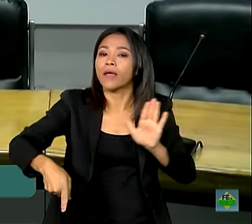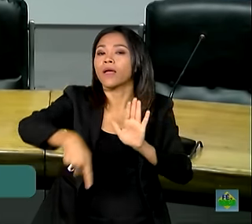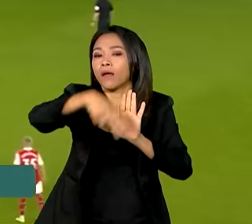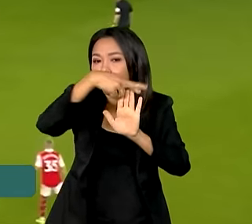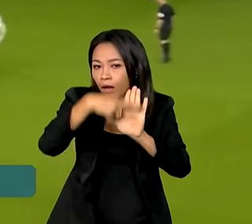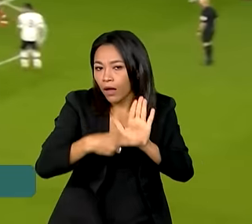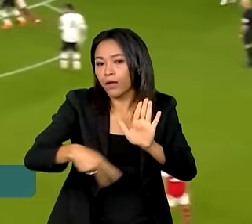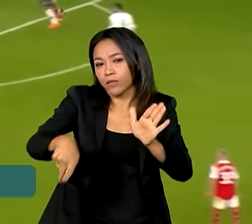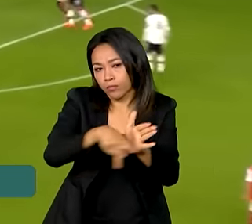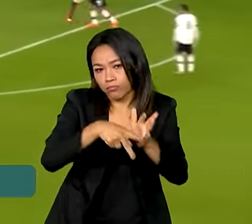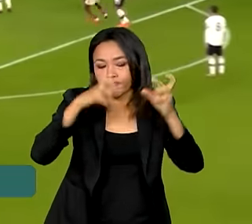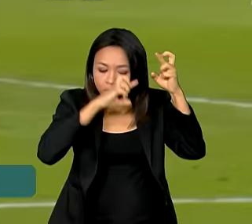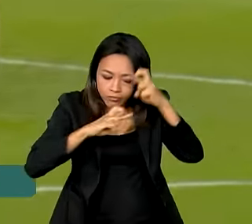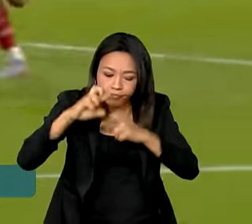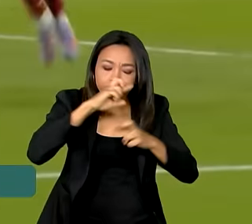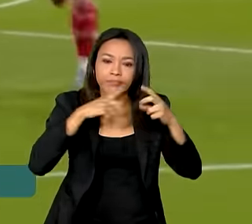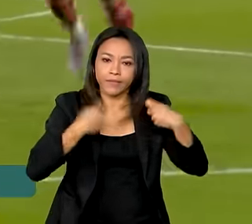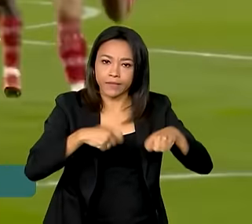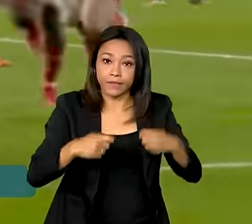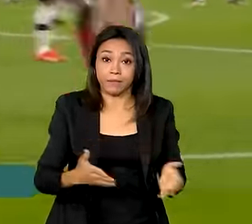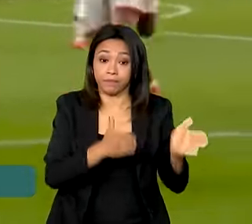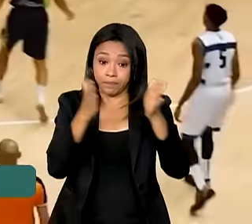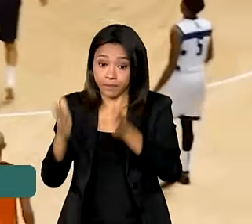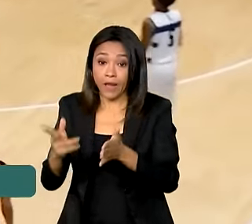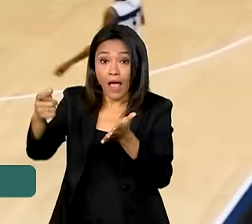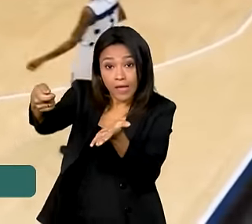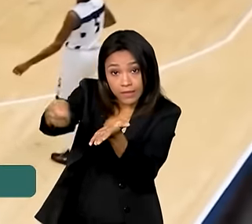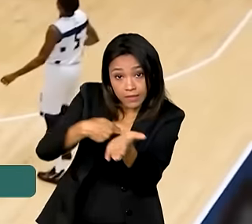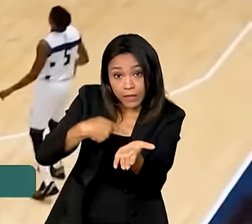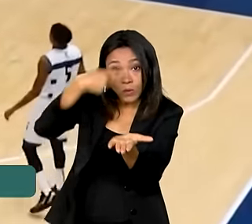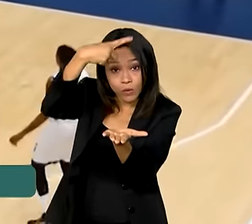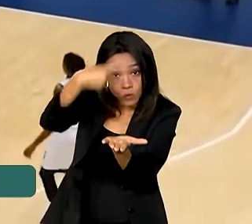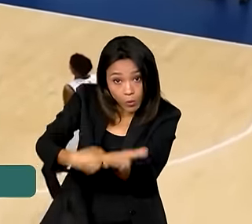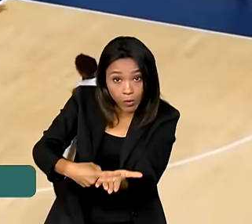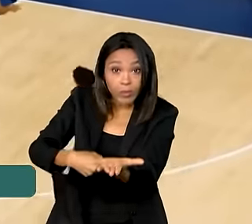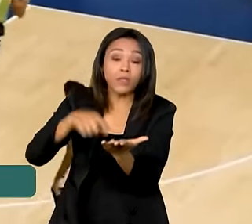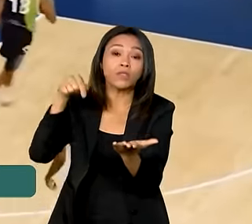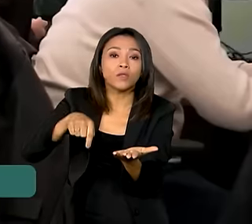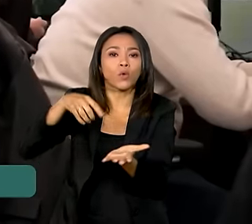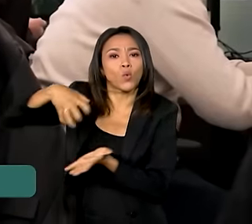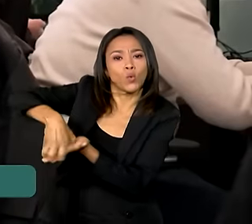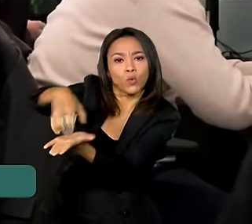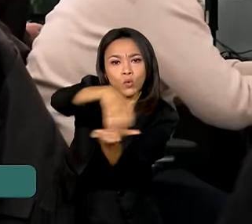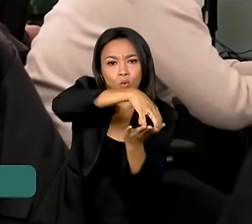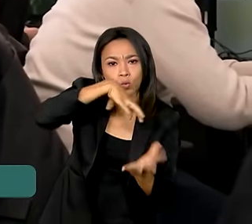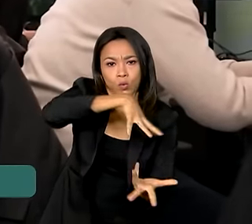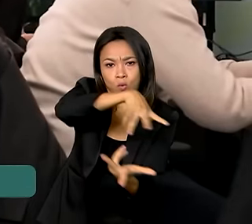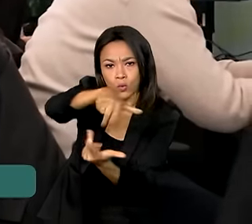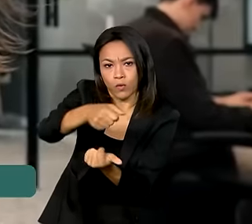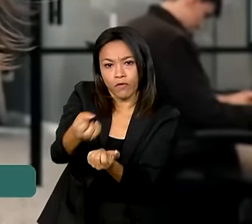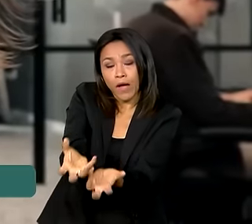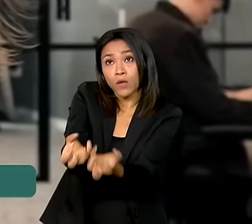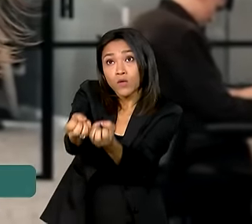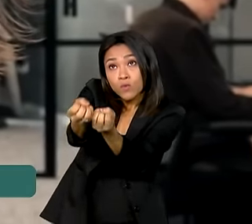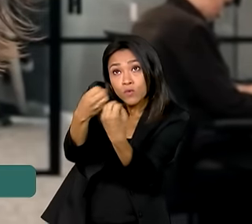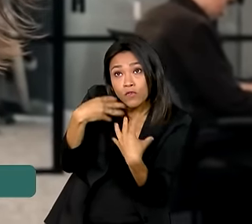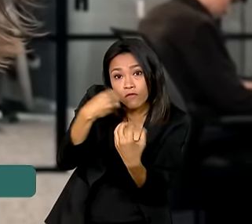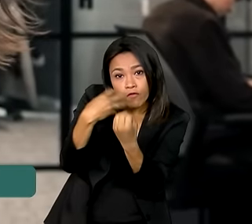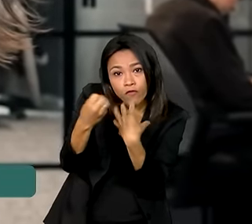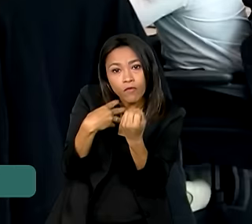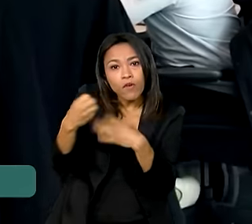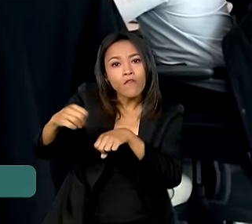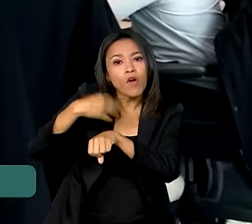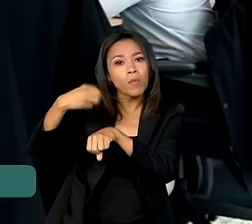observado. Com a assinatura dos acordos de cooperação técnica, os organismos vão fornecer ao governo federal informações